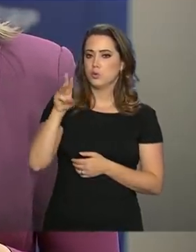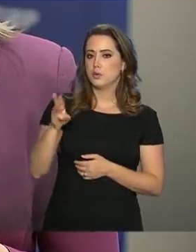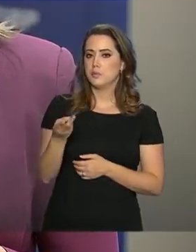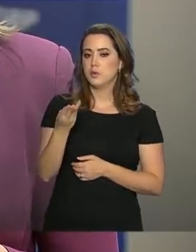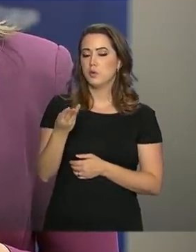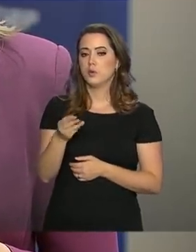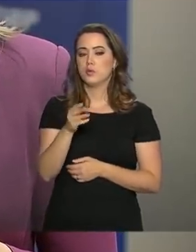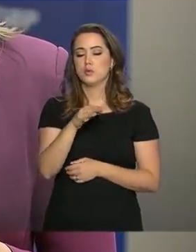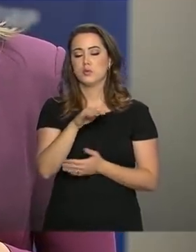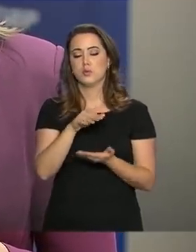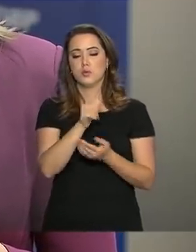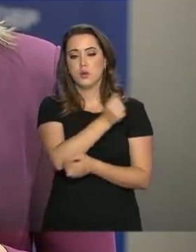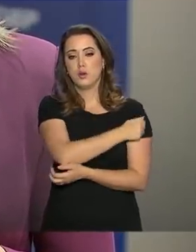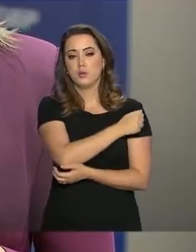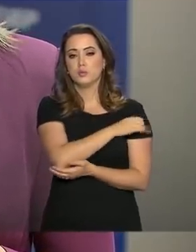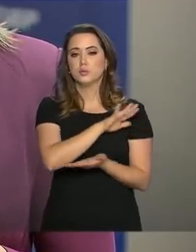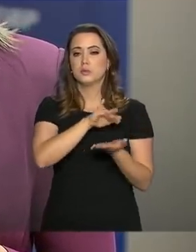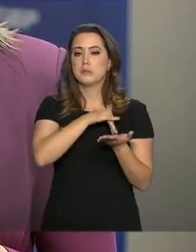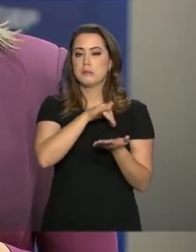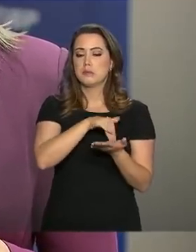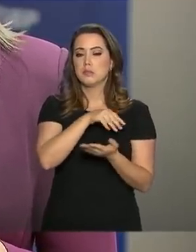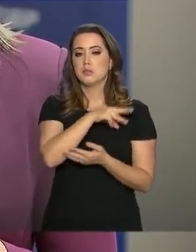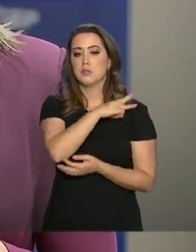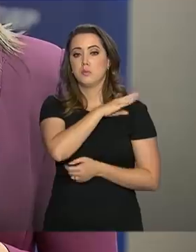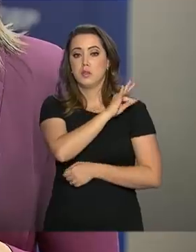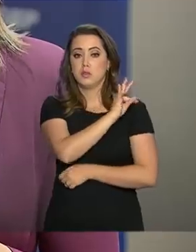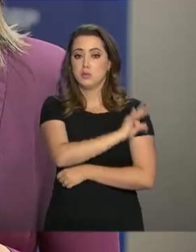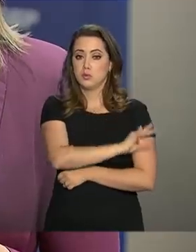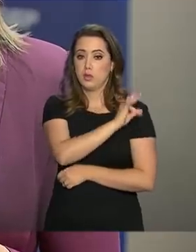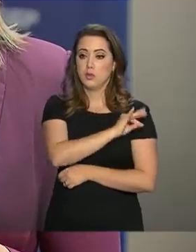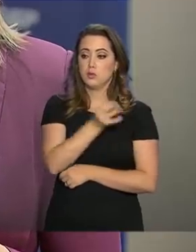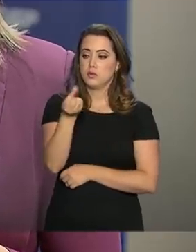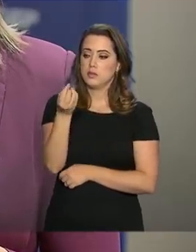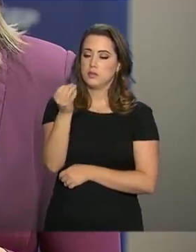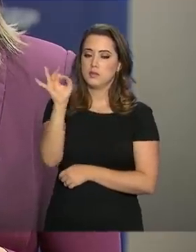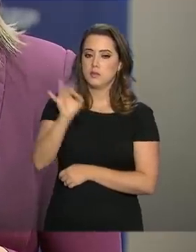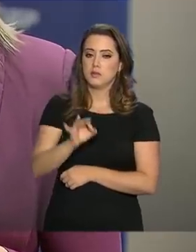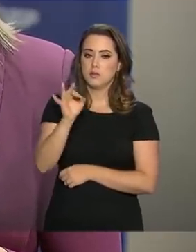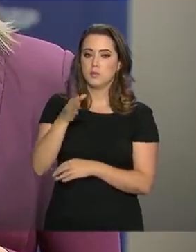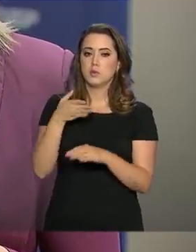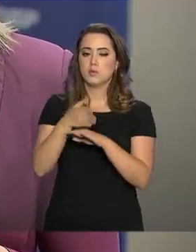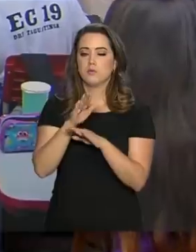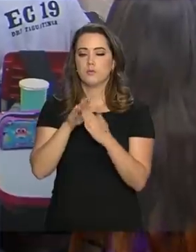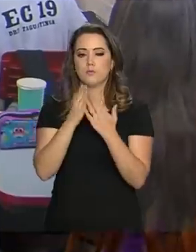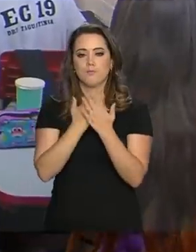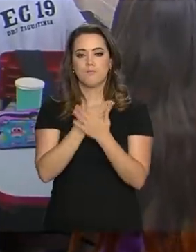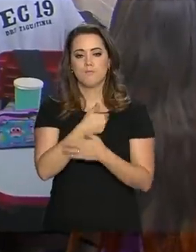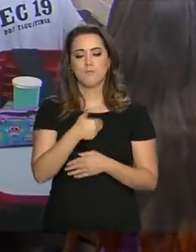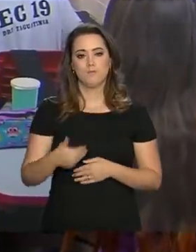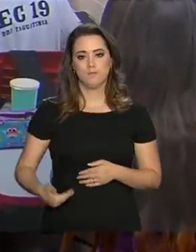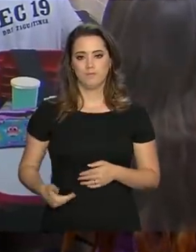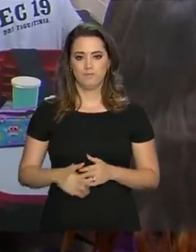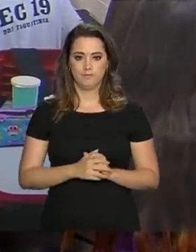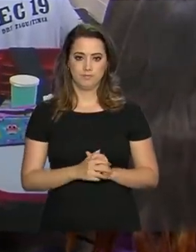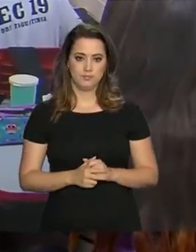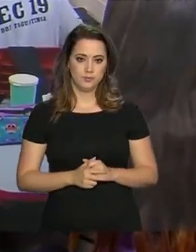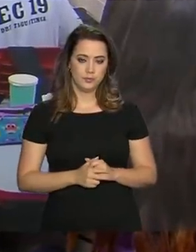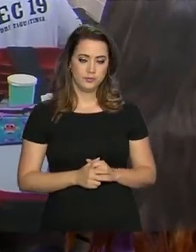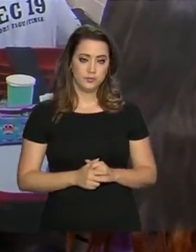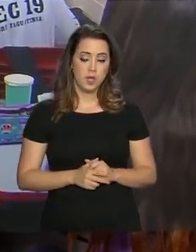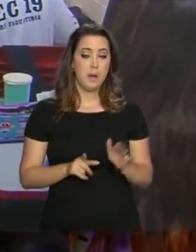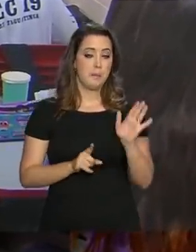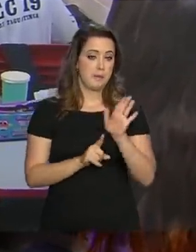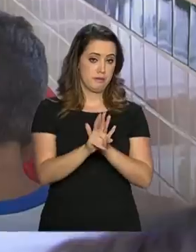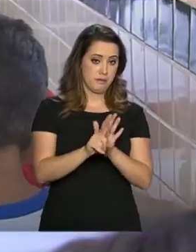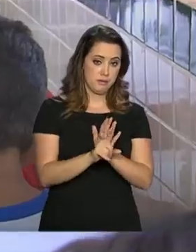de alunos matriculados na educação profissional, e 60% frequentam escola pública. Ainda de acordo com o Censo Escolar